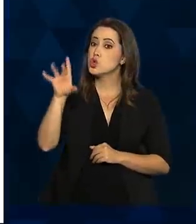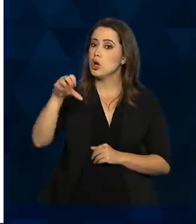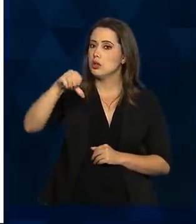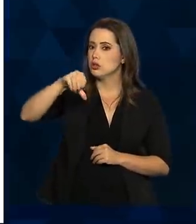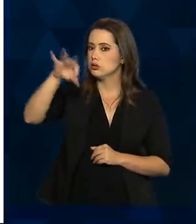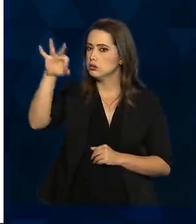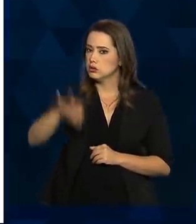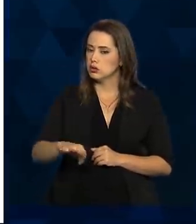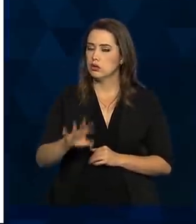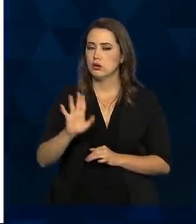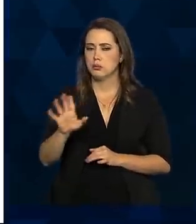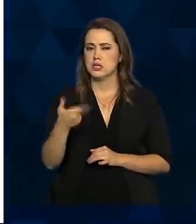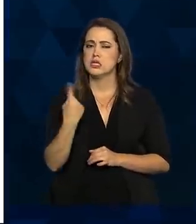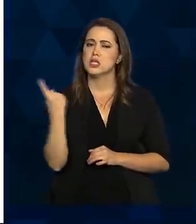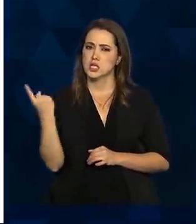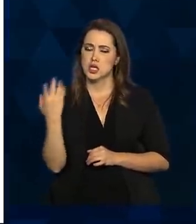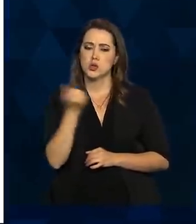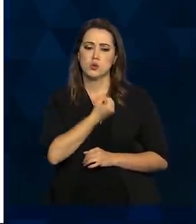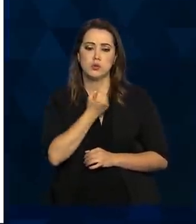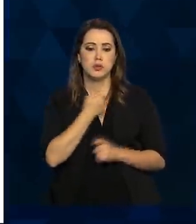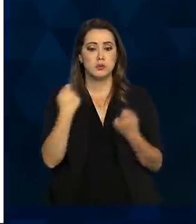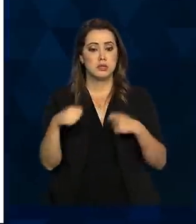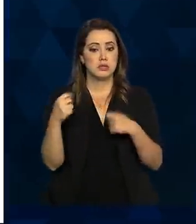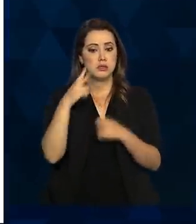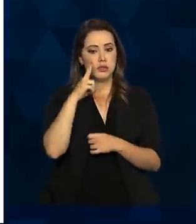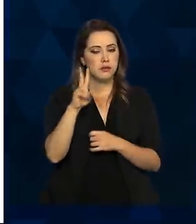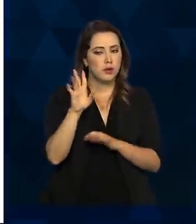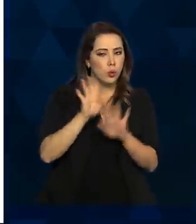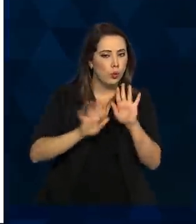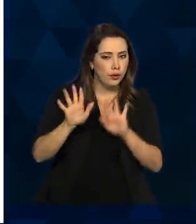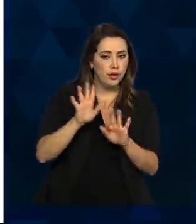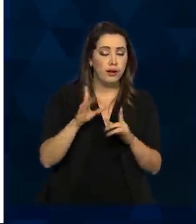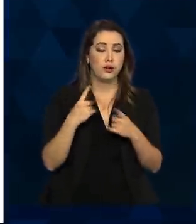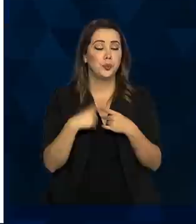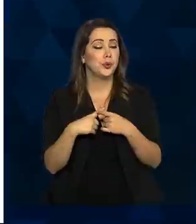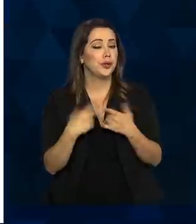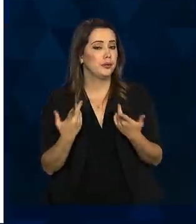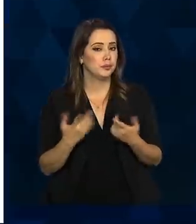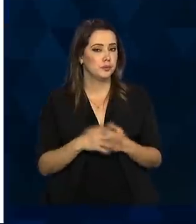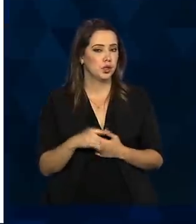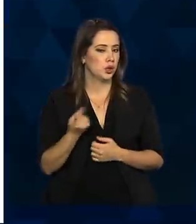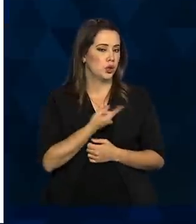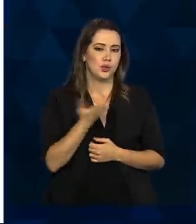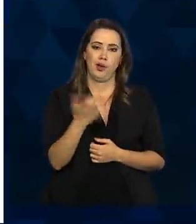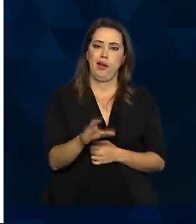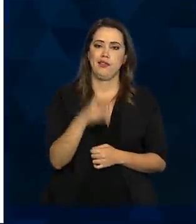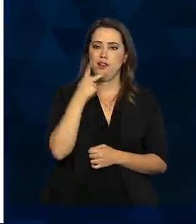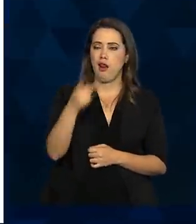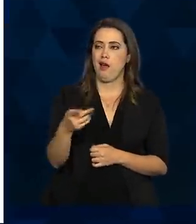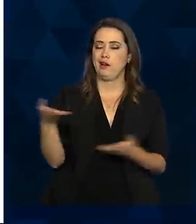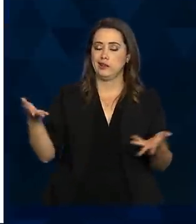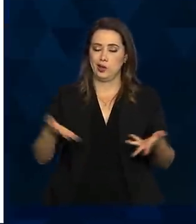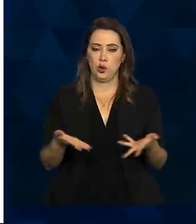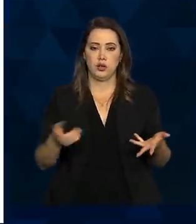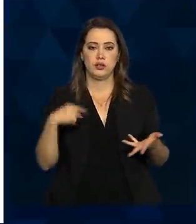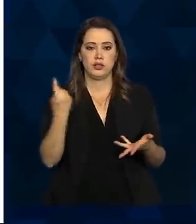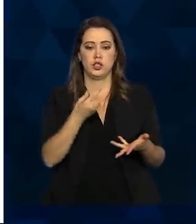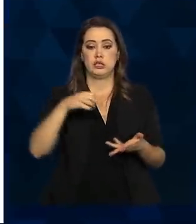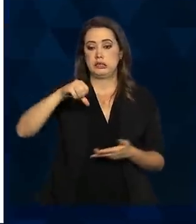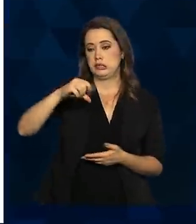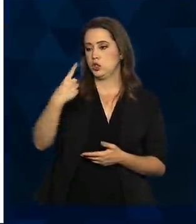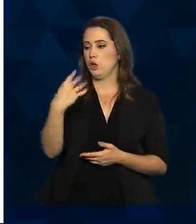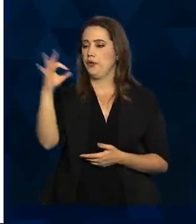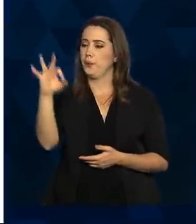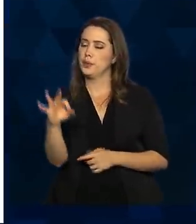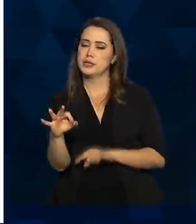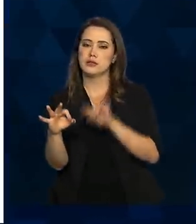É claro que esse número tem que ser considerado com o devido cuidado. Nós não estamos querendo dizer aqui que 91